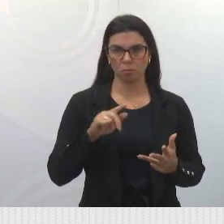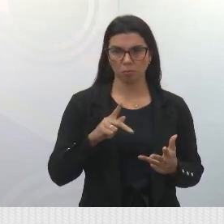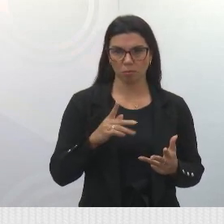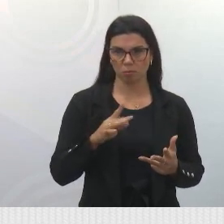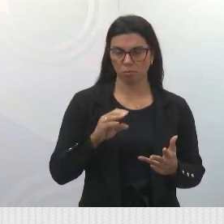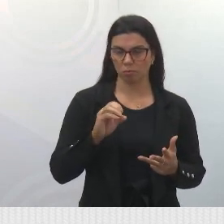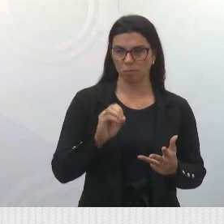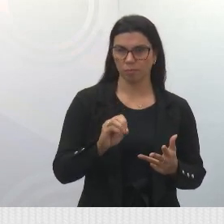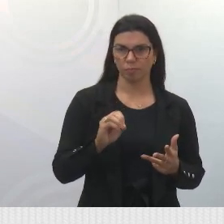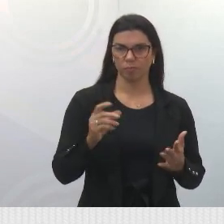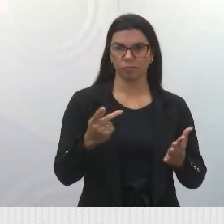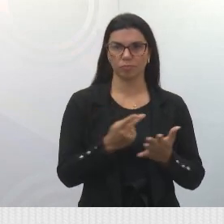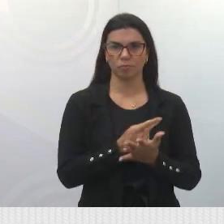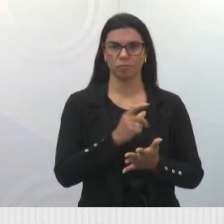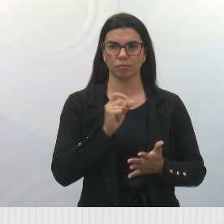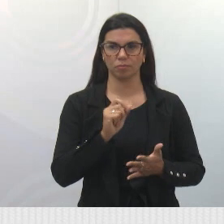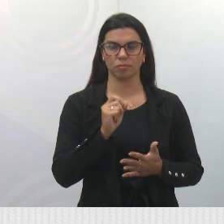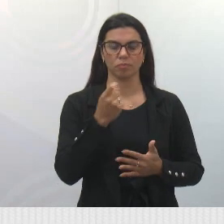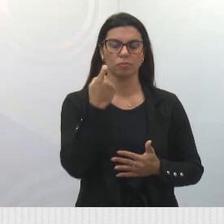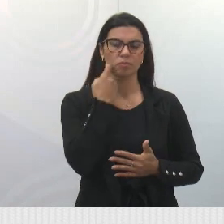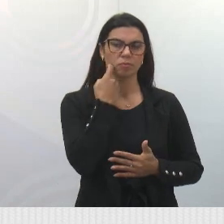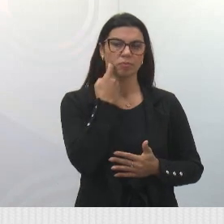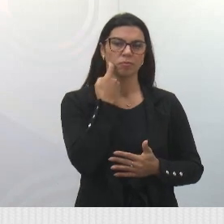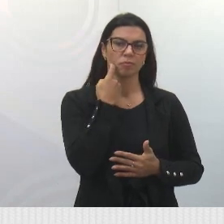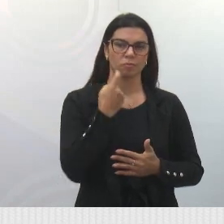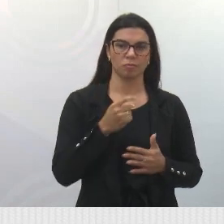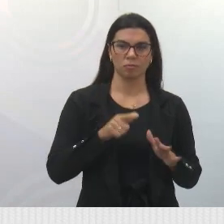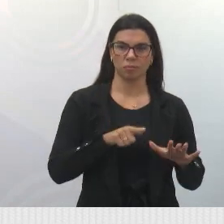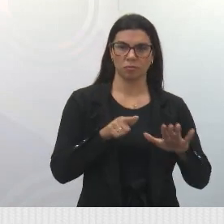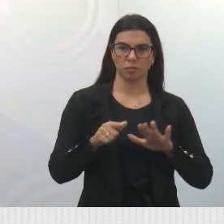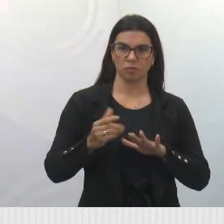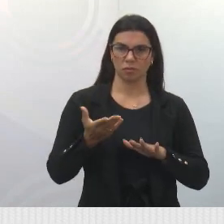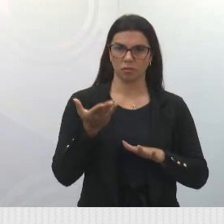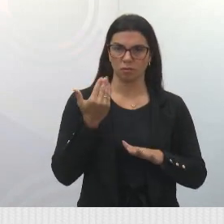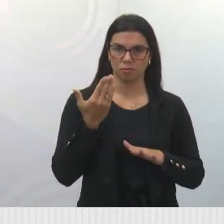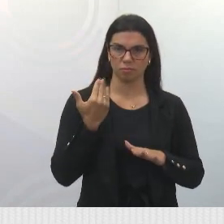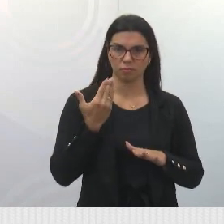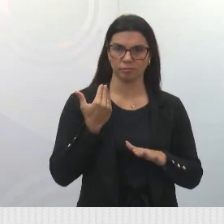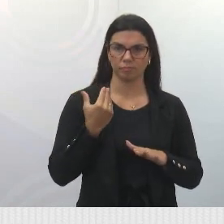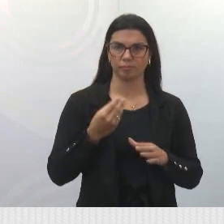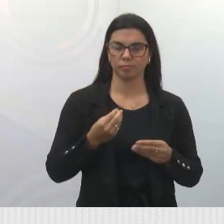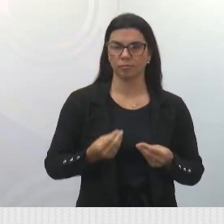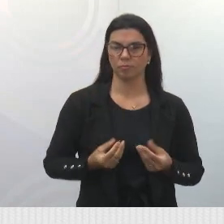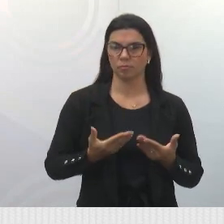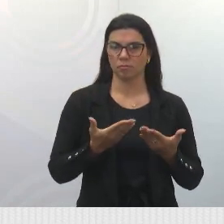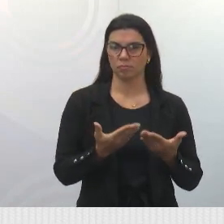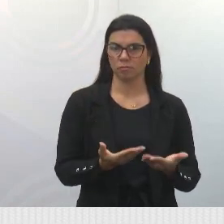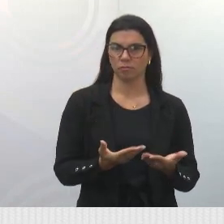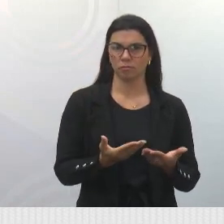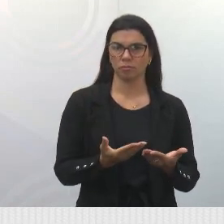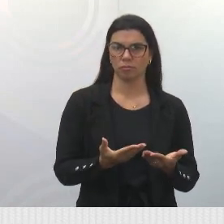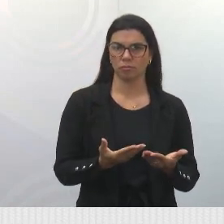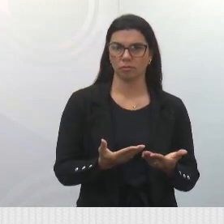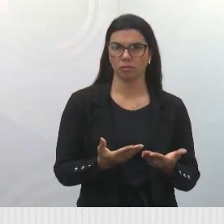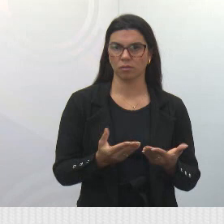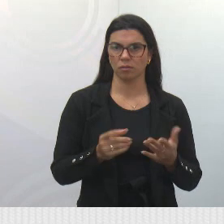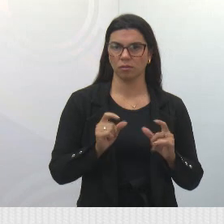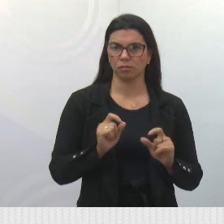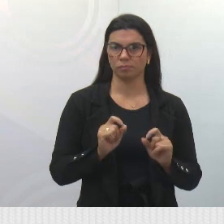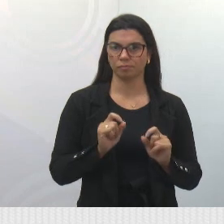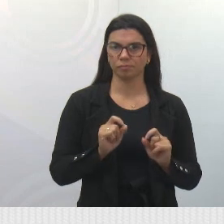na sexta-feira passada a entrega da revitalização